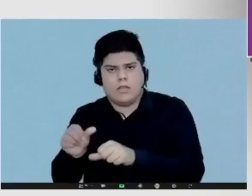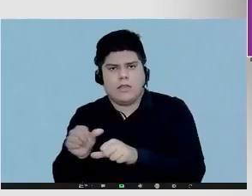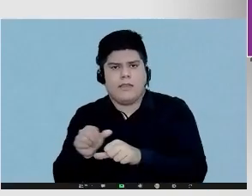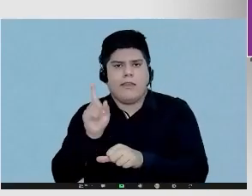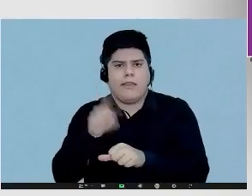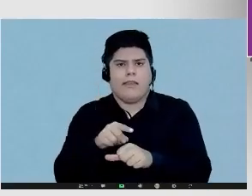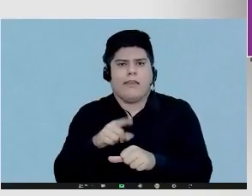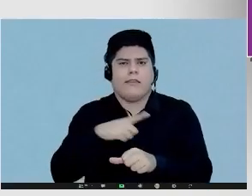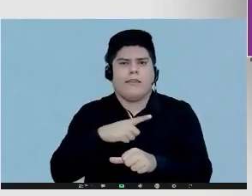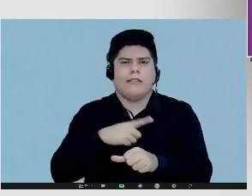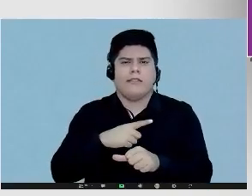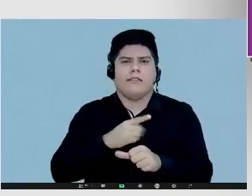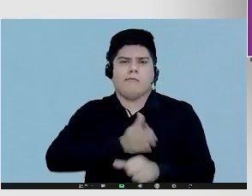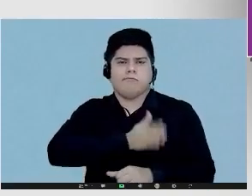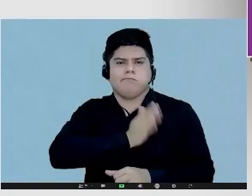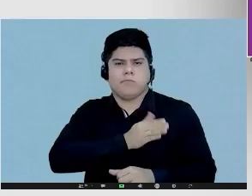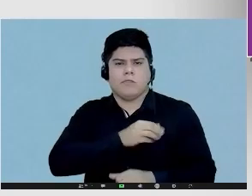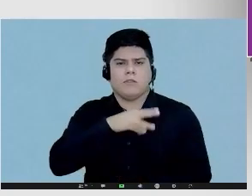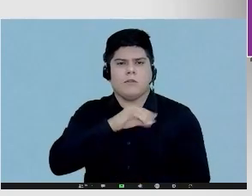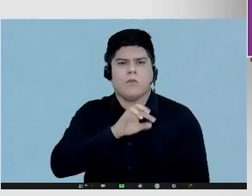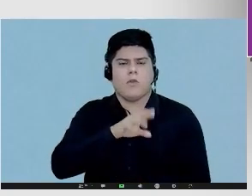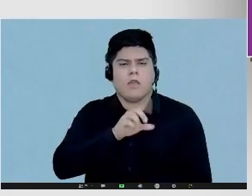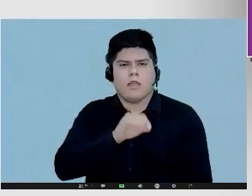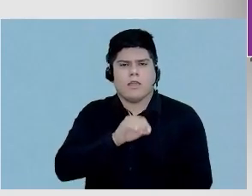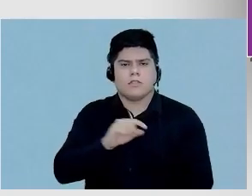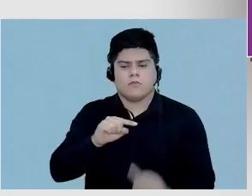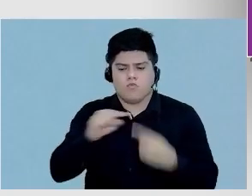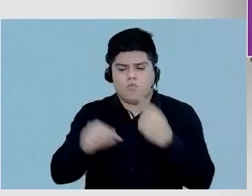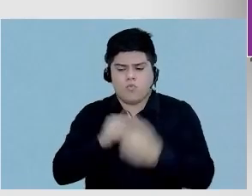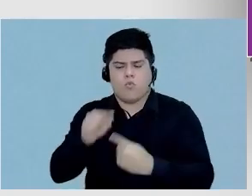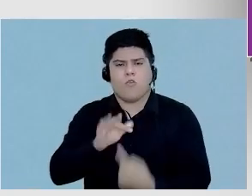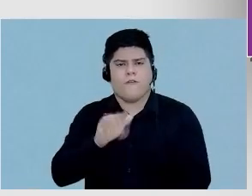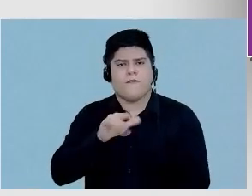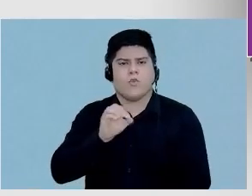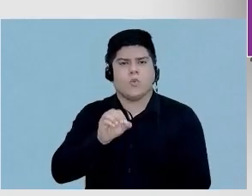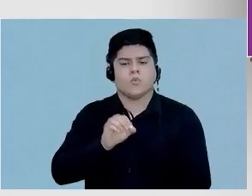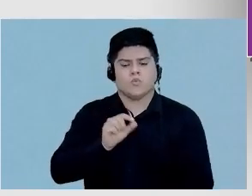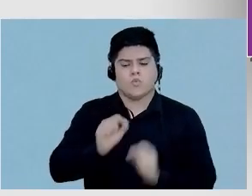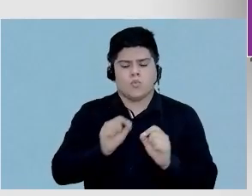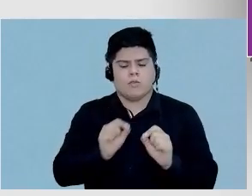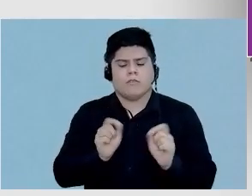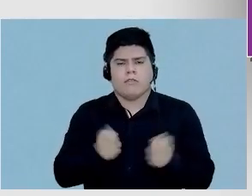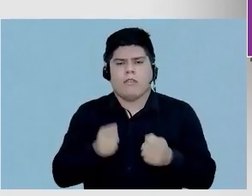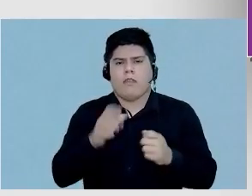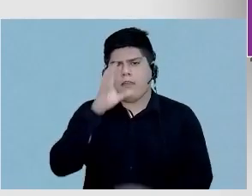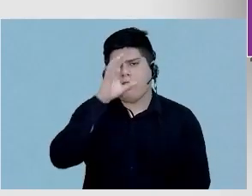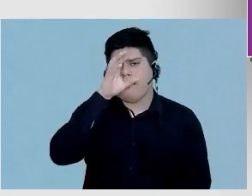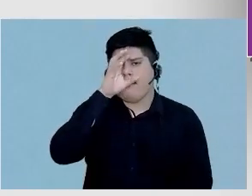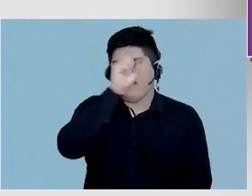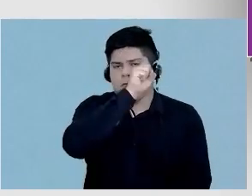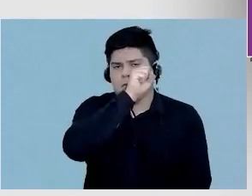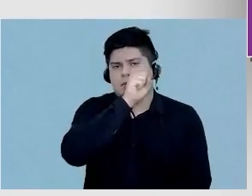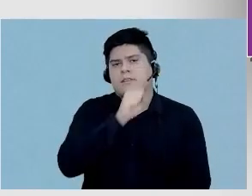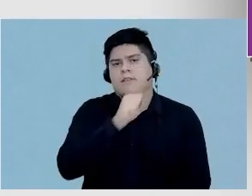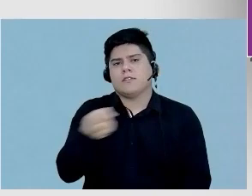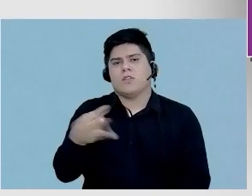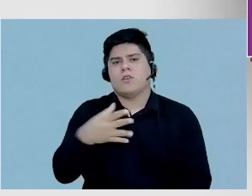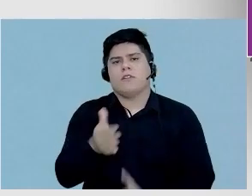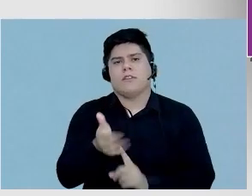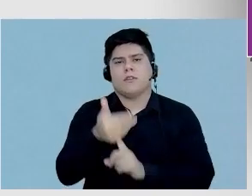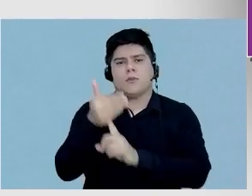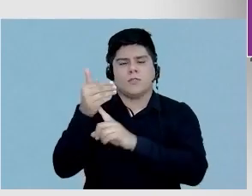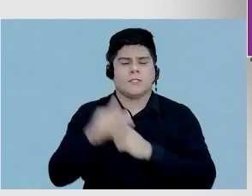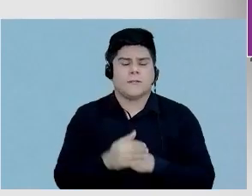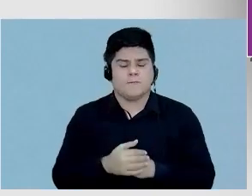perfusão miocárdica para o fluxo, o que que, efetivamente, nós podemos aprender com essa nova tecnologia.